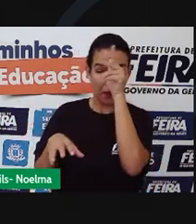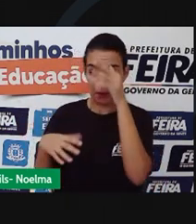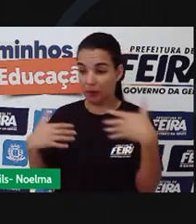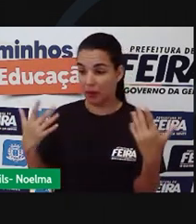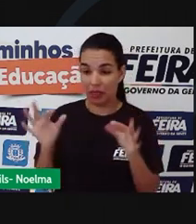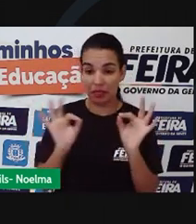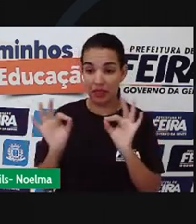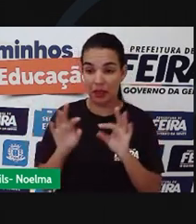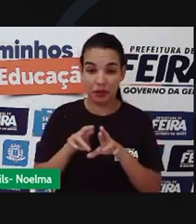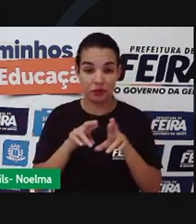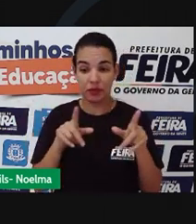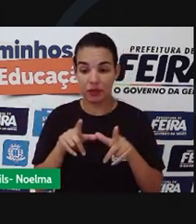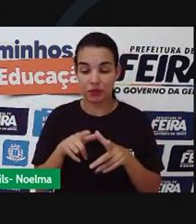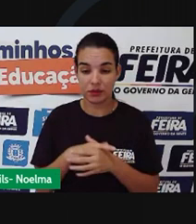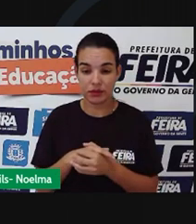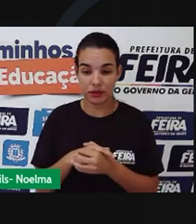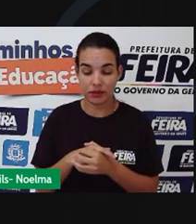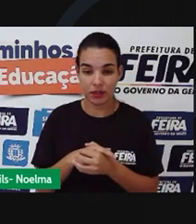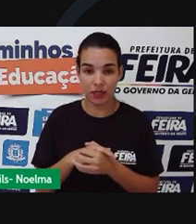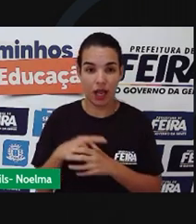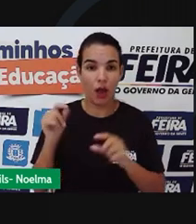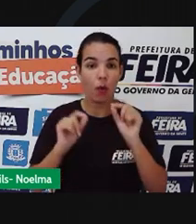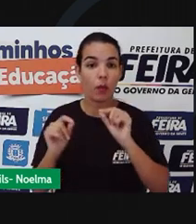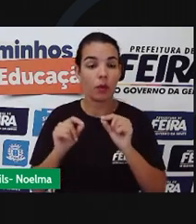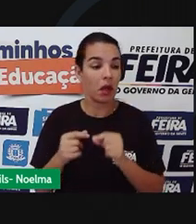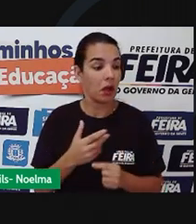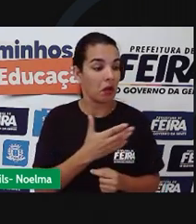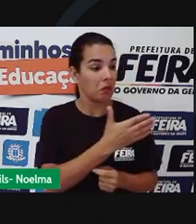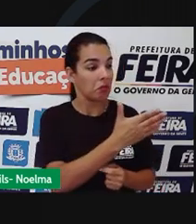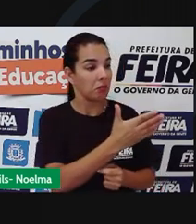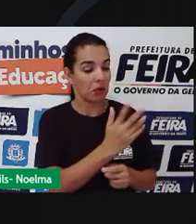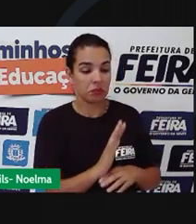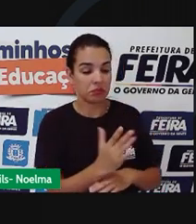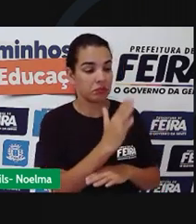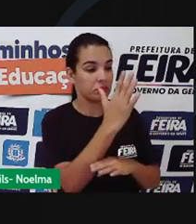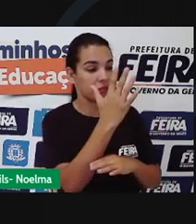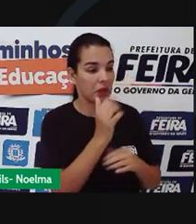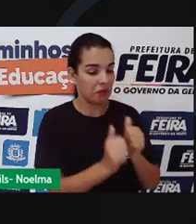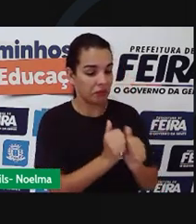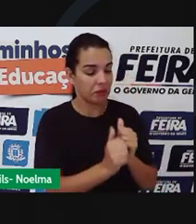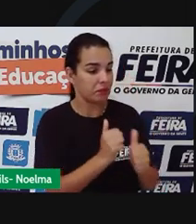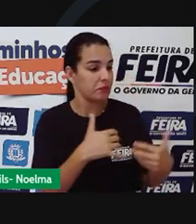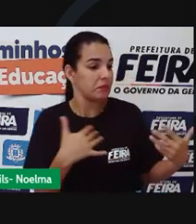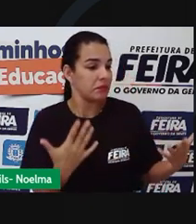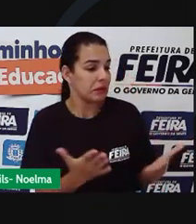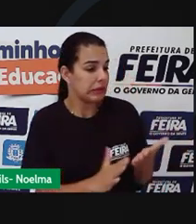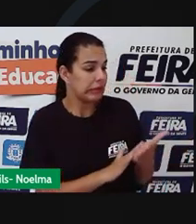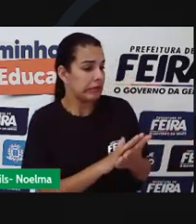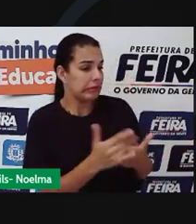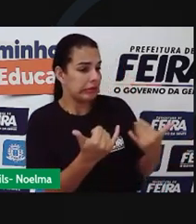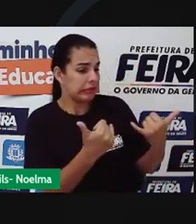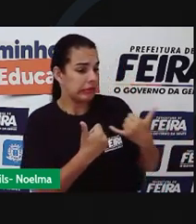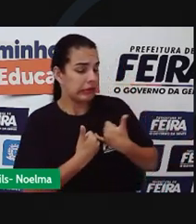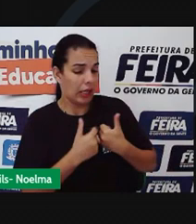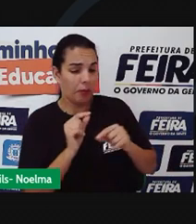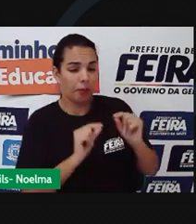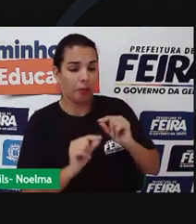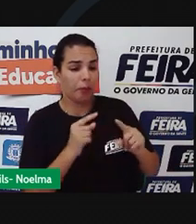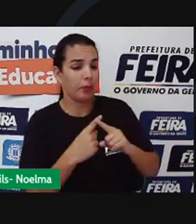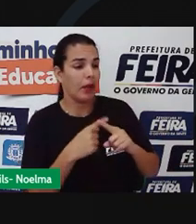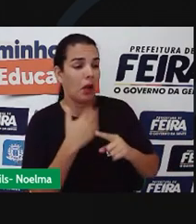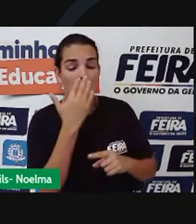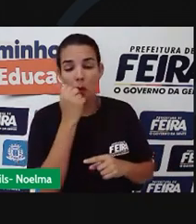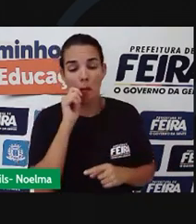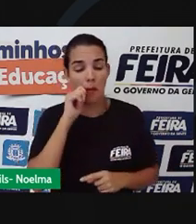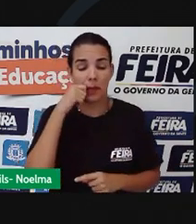diferente. É como... Aqueles trigos ali. Pra mim, não dizem nada. Até porque eu nem como